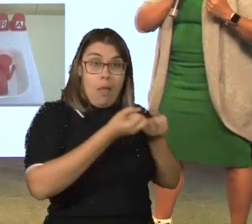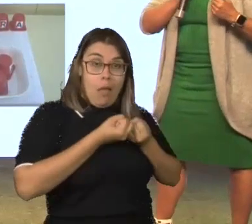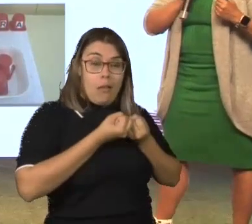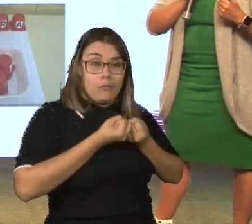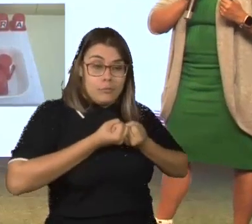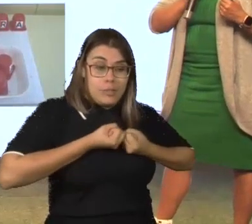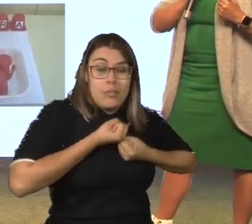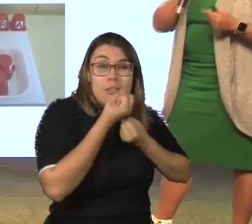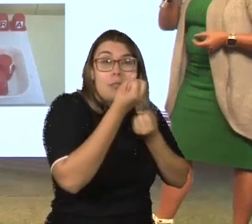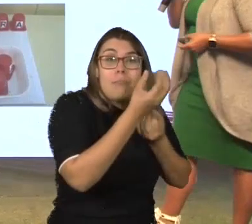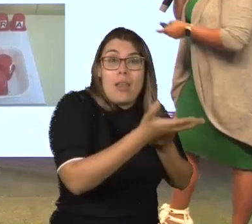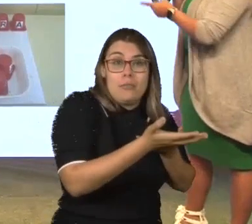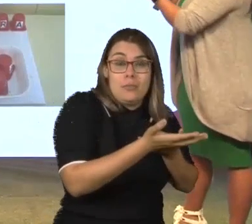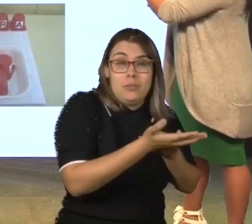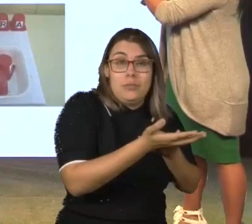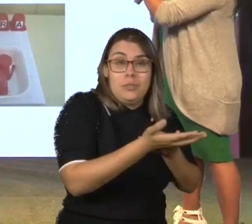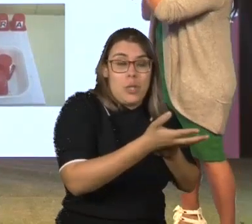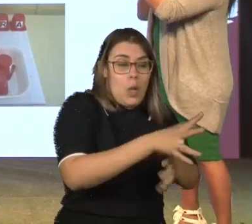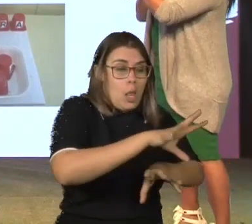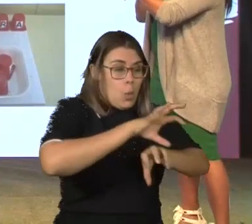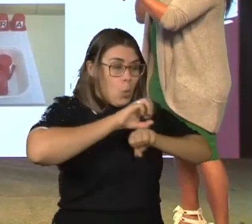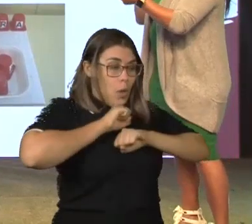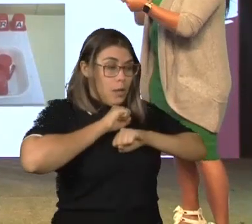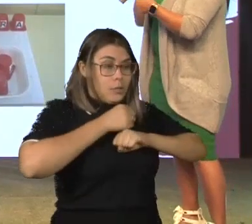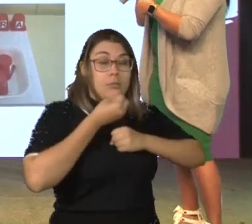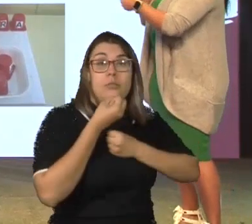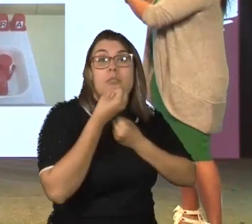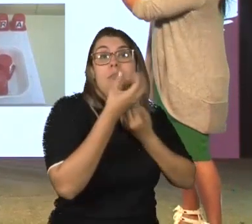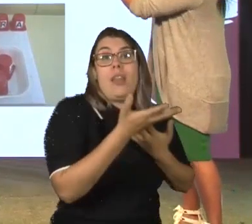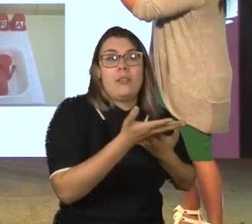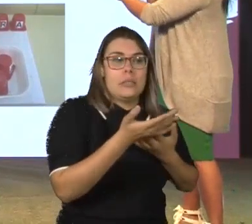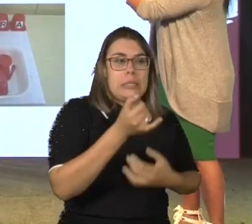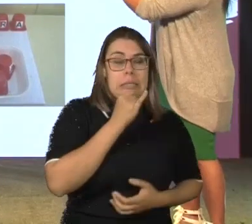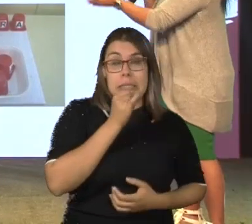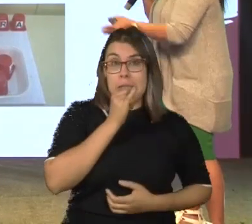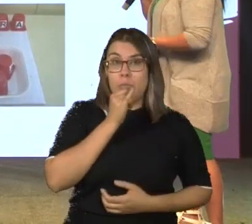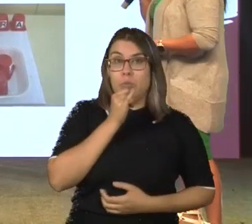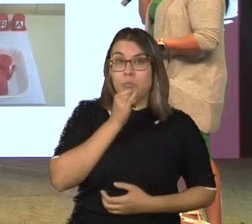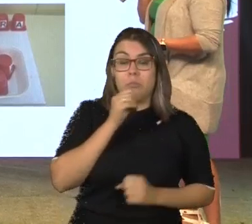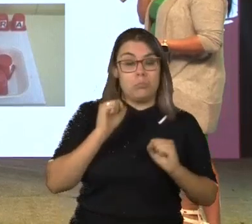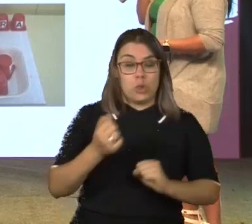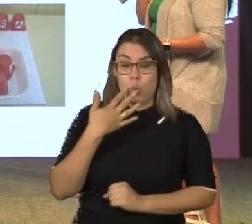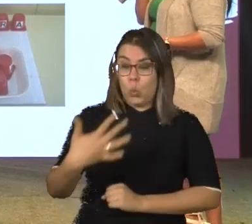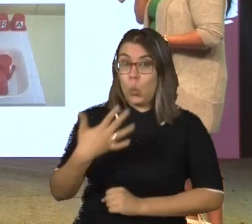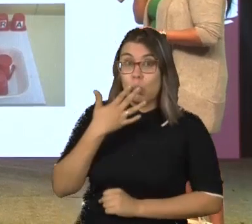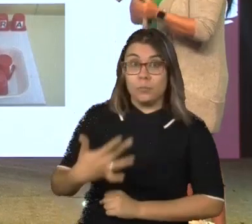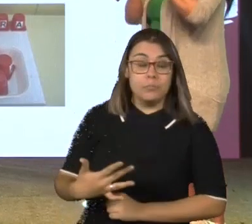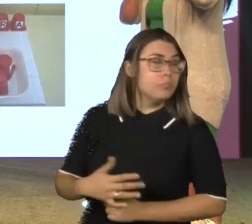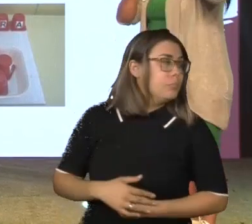expressividade. Pega um palitinho como esse, no caso, aí o objetivo seria cores desse trabalho,